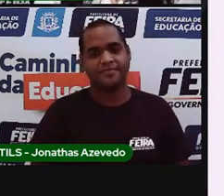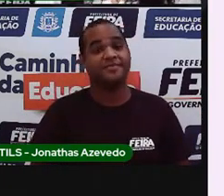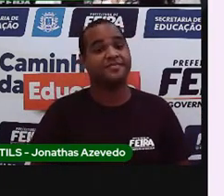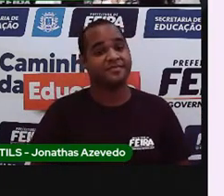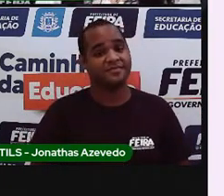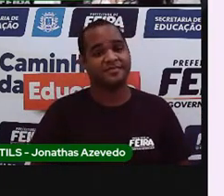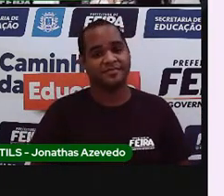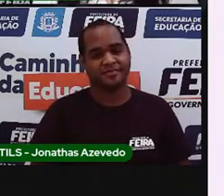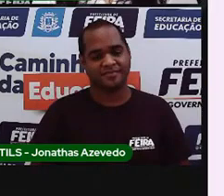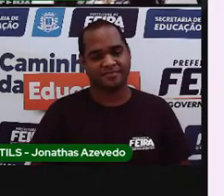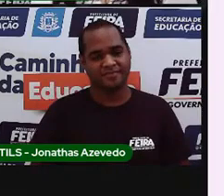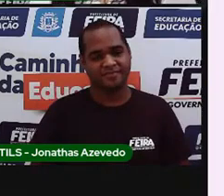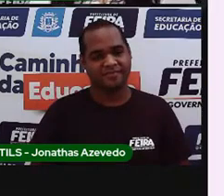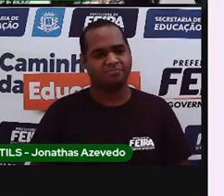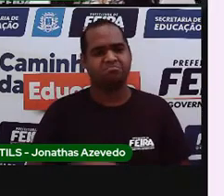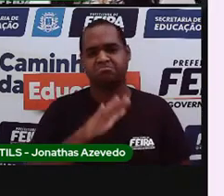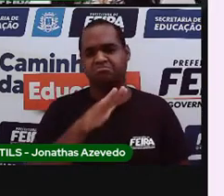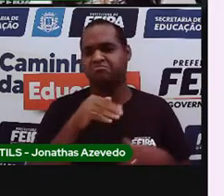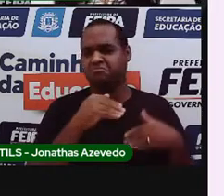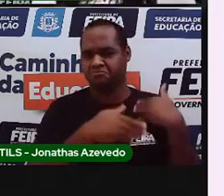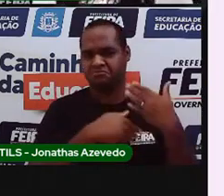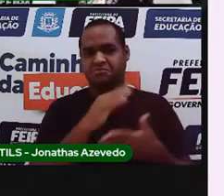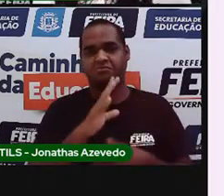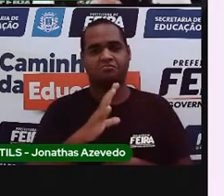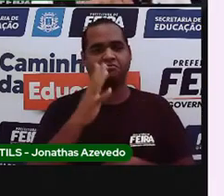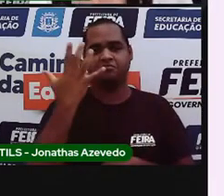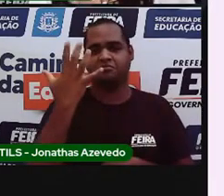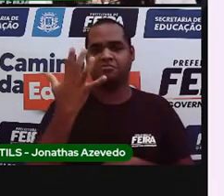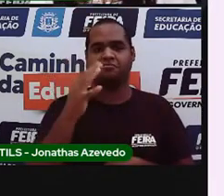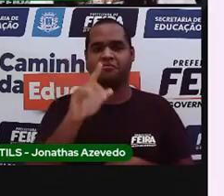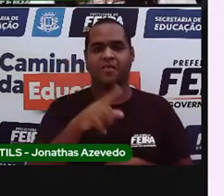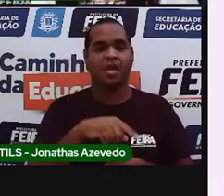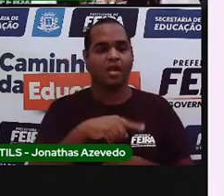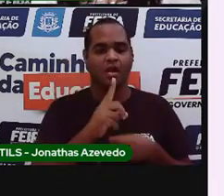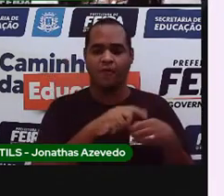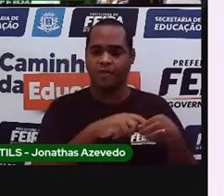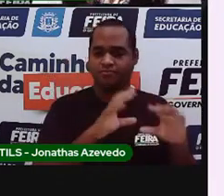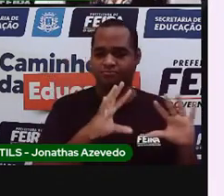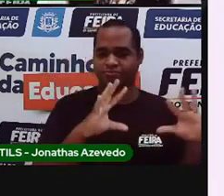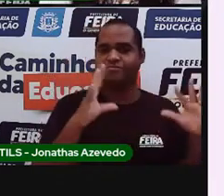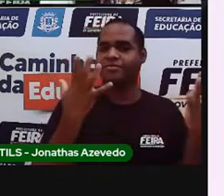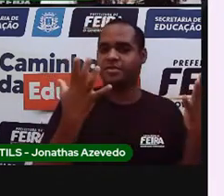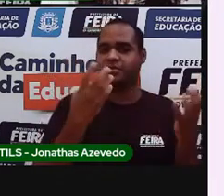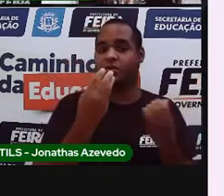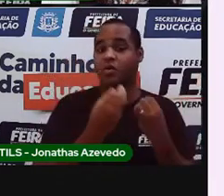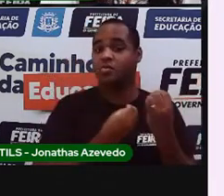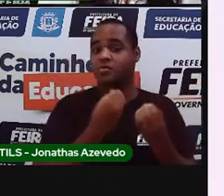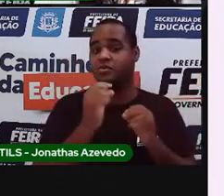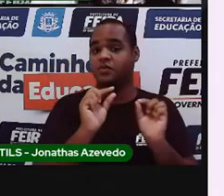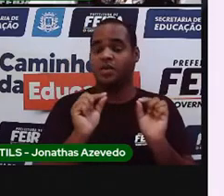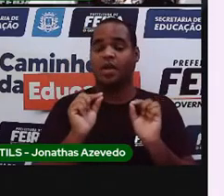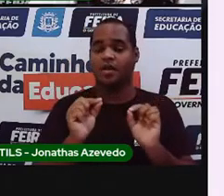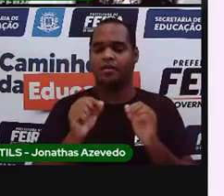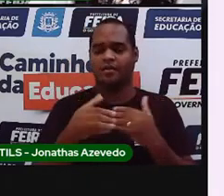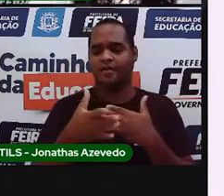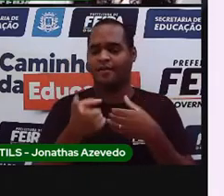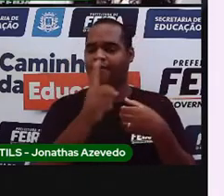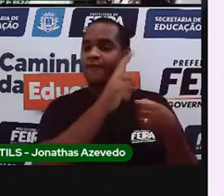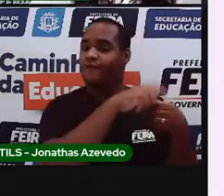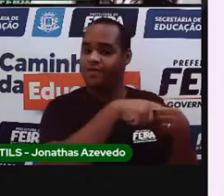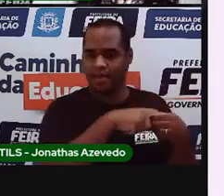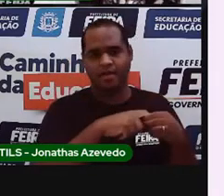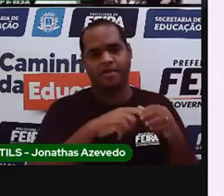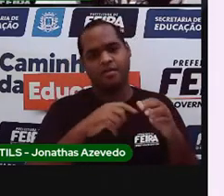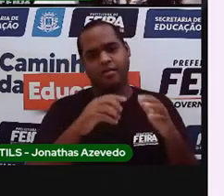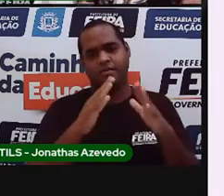Mas o que foi que aconteceu quando o jabuti voltou da festa? O que aconteceu ao voltar?